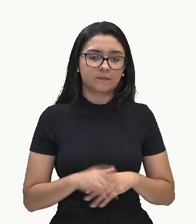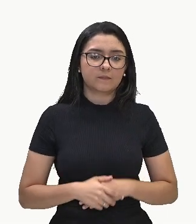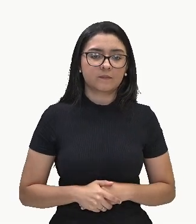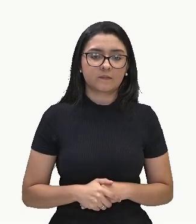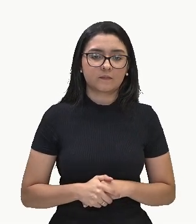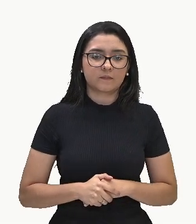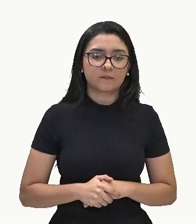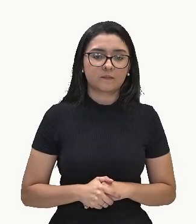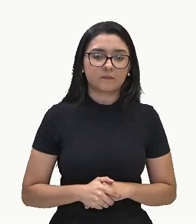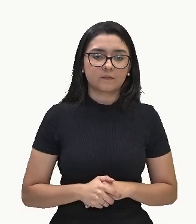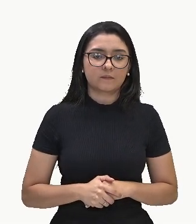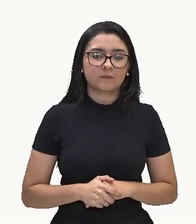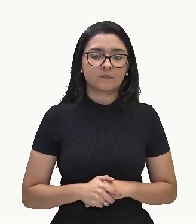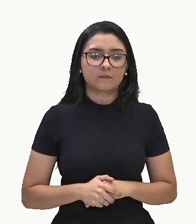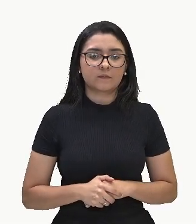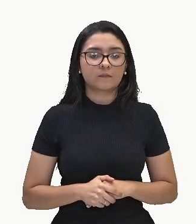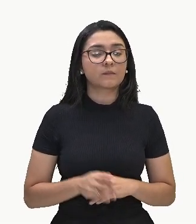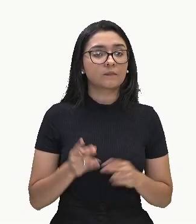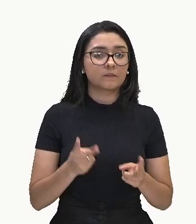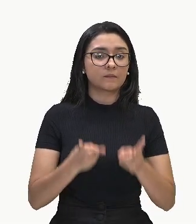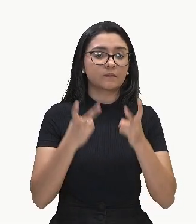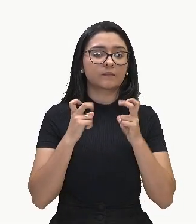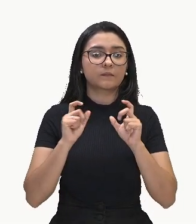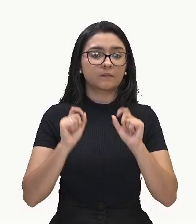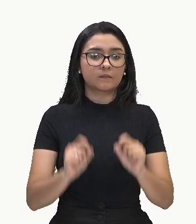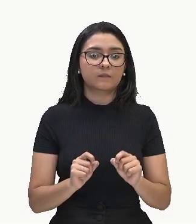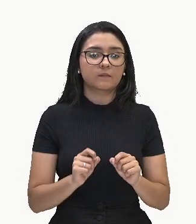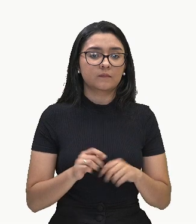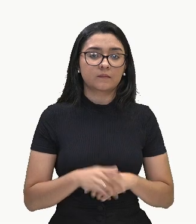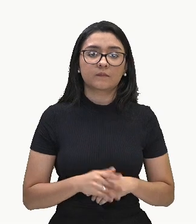com X² e com 1, 1.